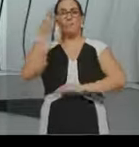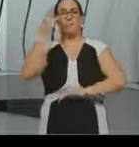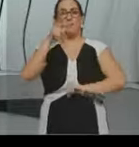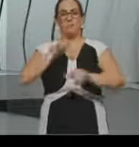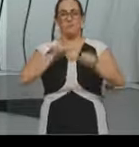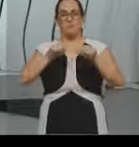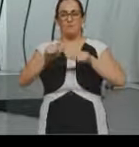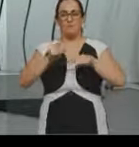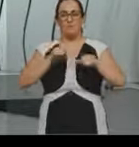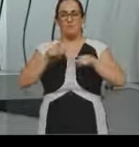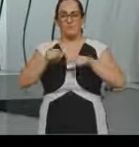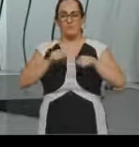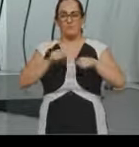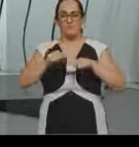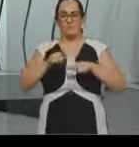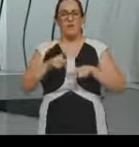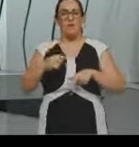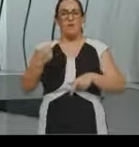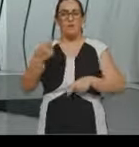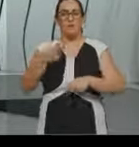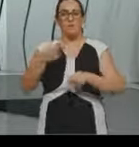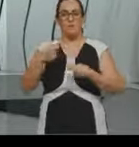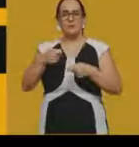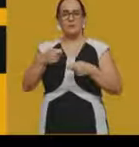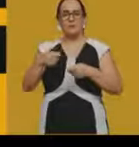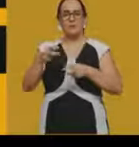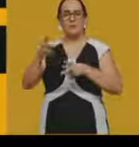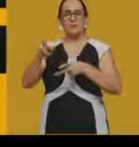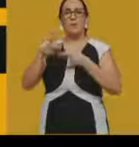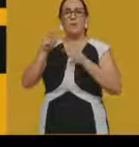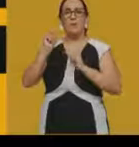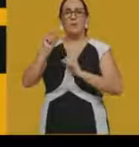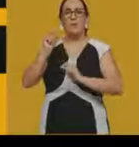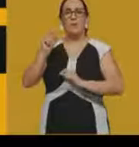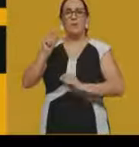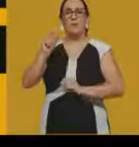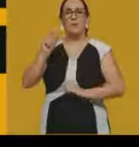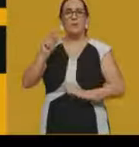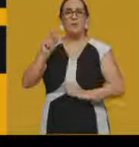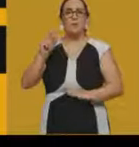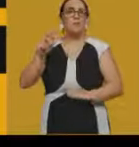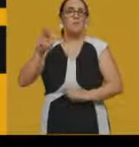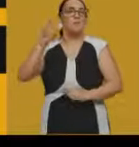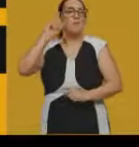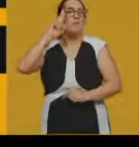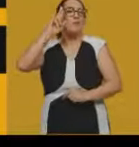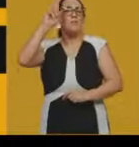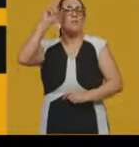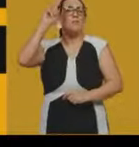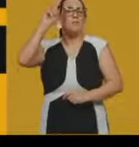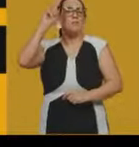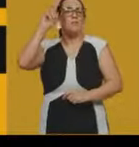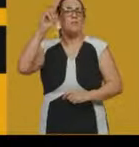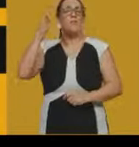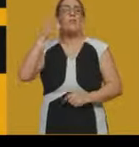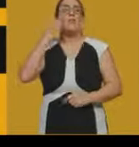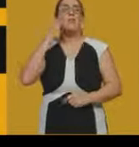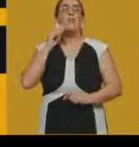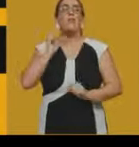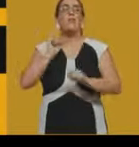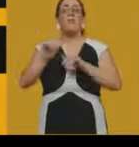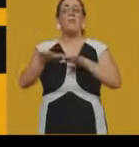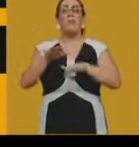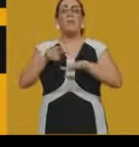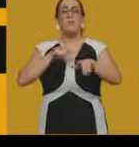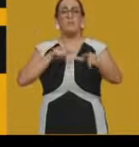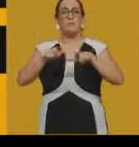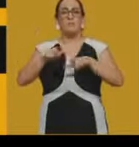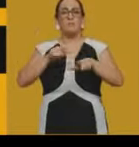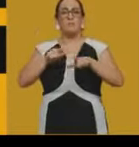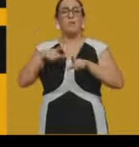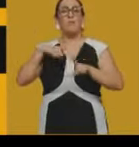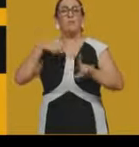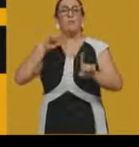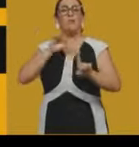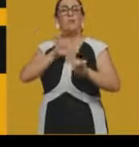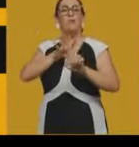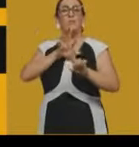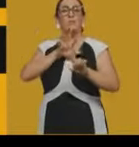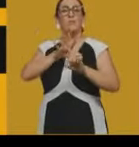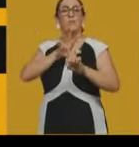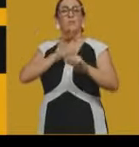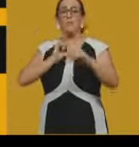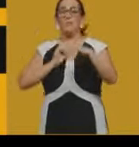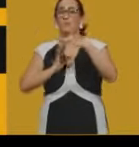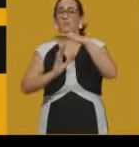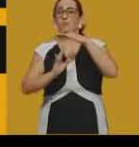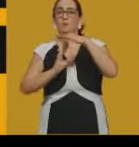percebe que autoridades, naquele momento, entendiam que o movimento aí trabalhista, ele era uma influência muito forte do imigrante